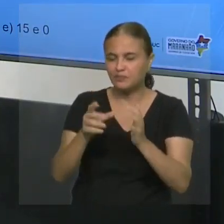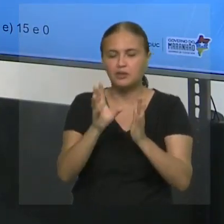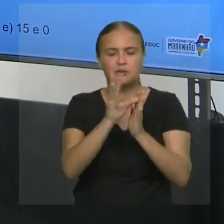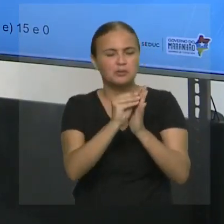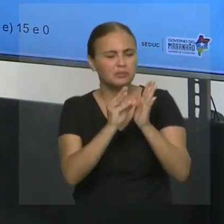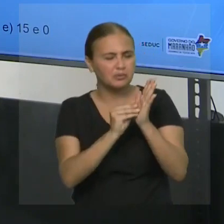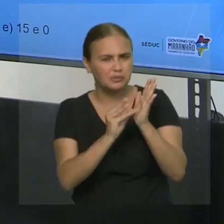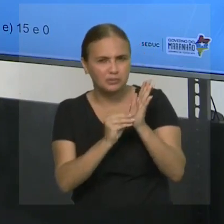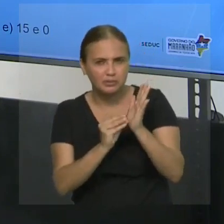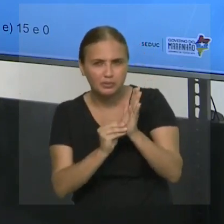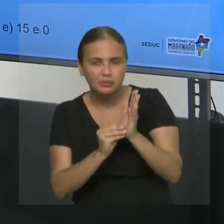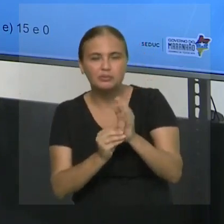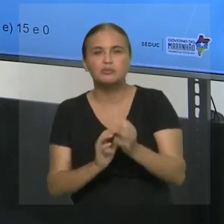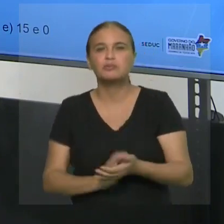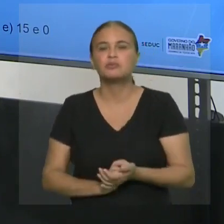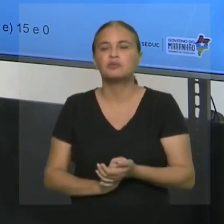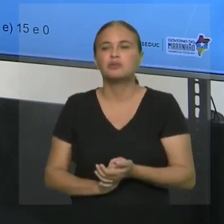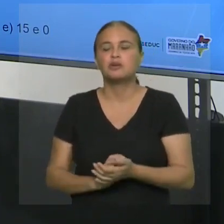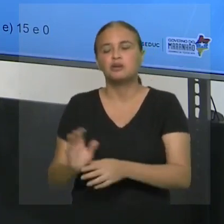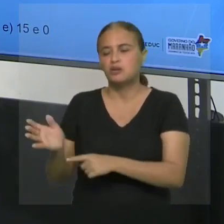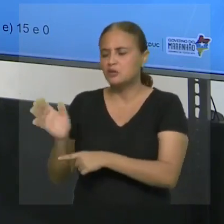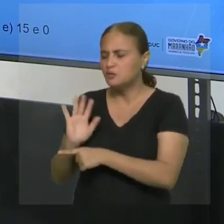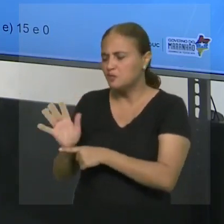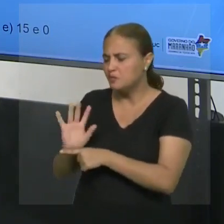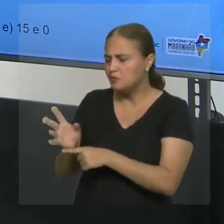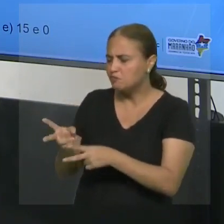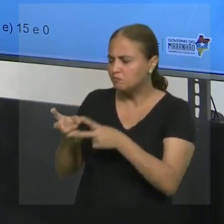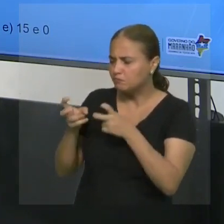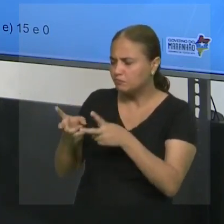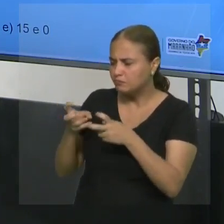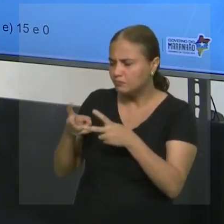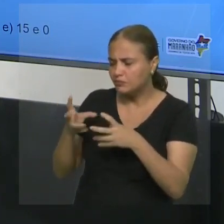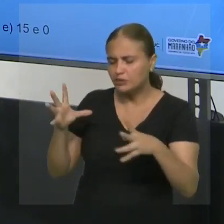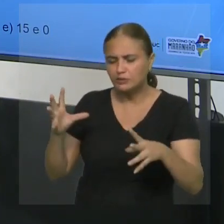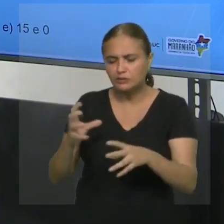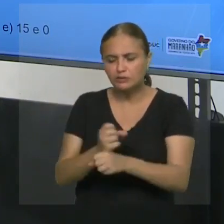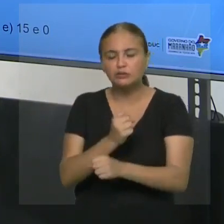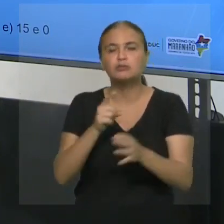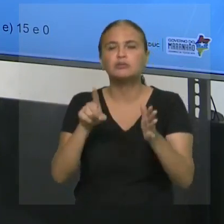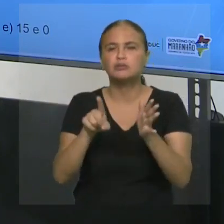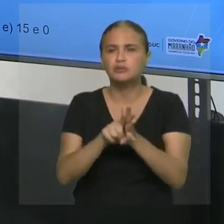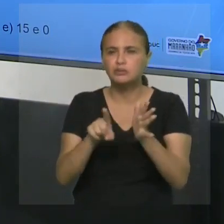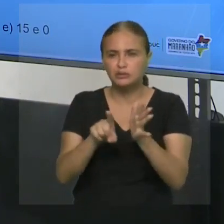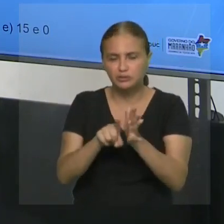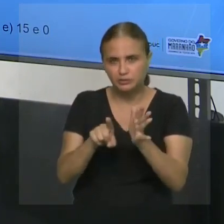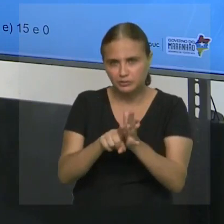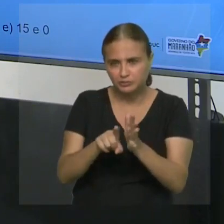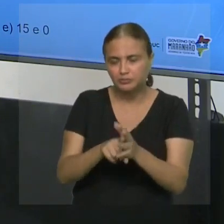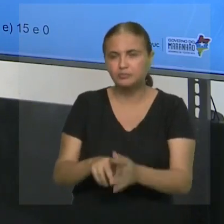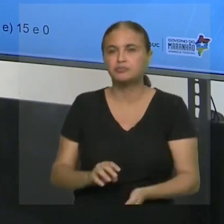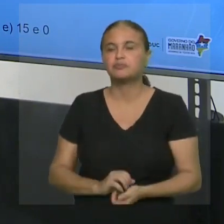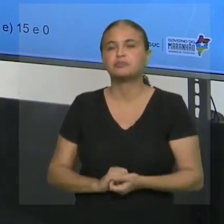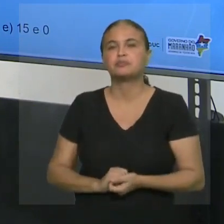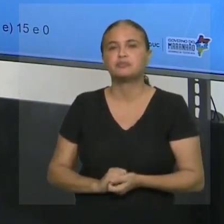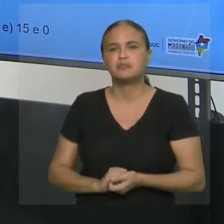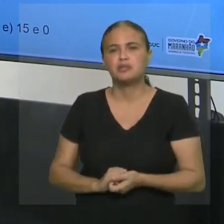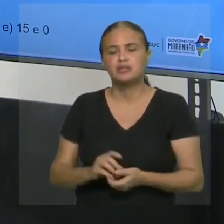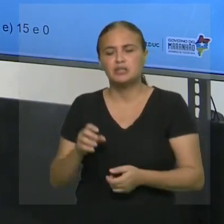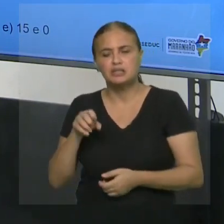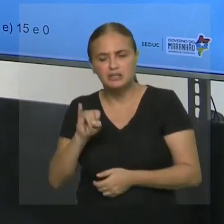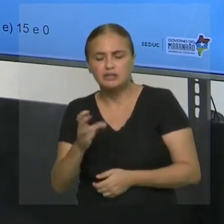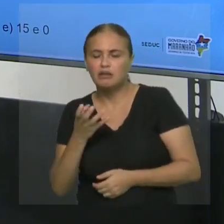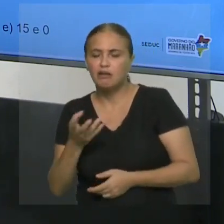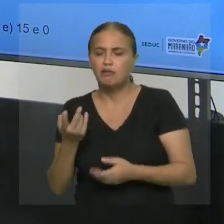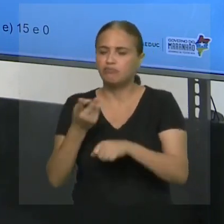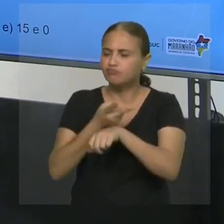caramba. Então, nesse vídeo, você consegue aprender a adição, subtração e todas as definições envolvendo números inteiros. Então, se você quiser procurar o